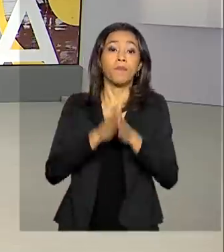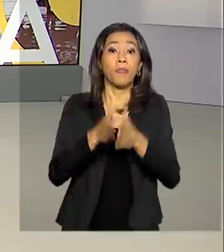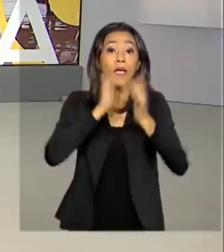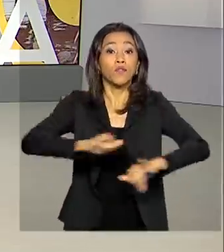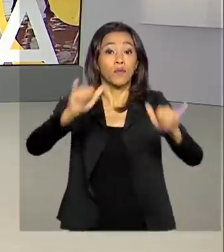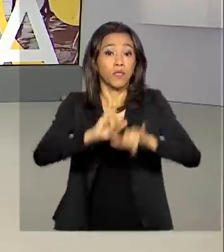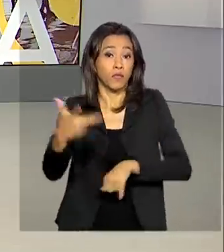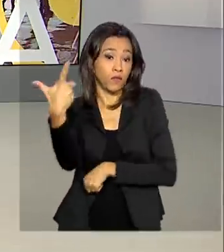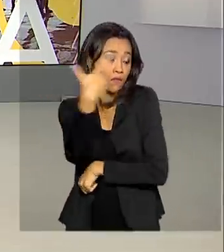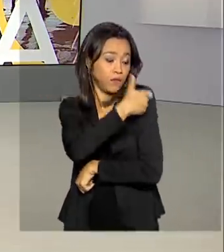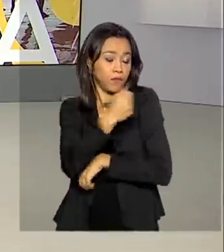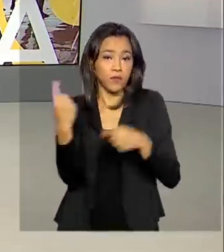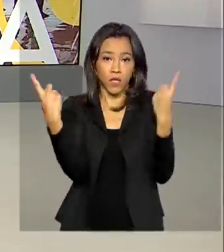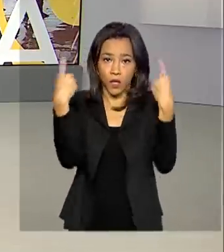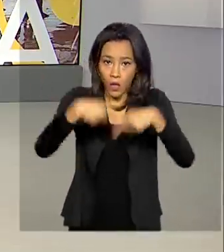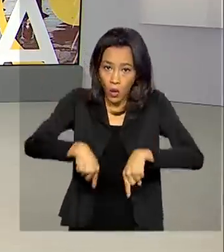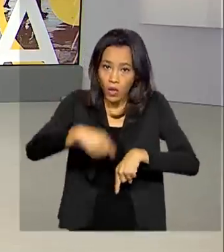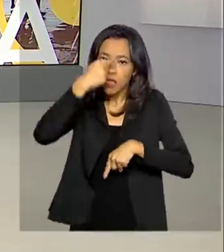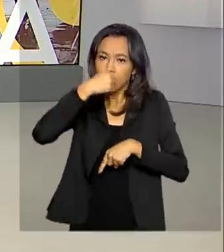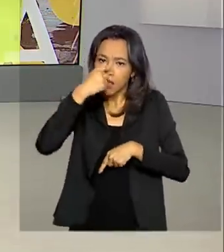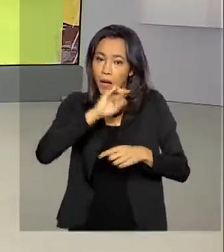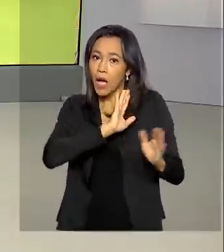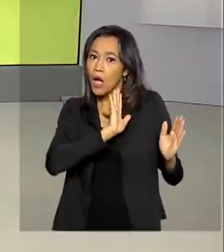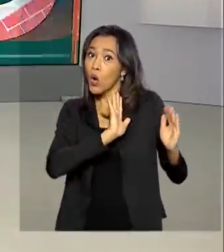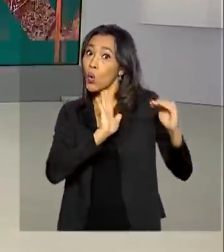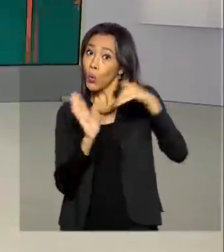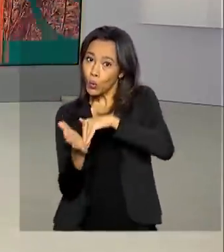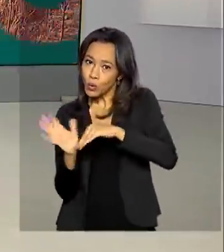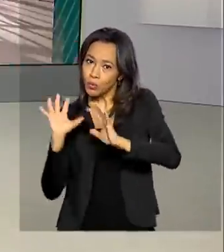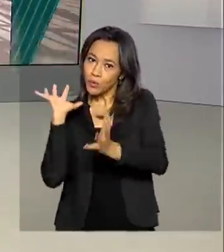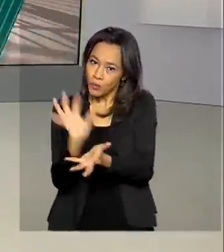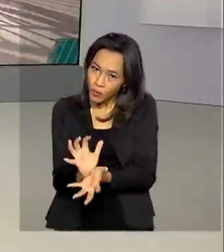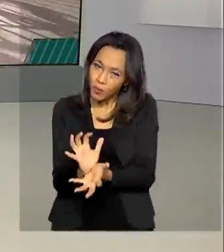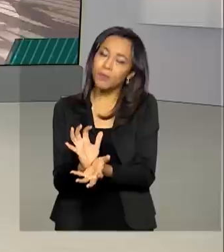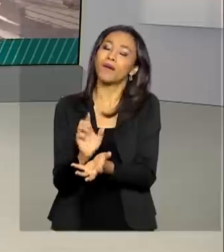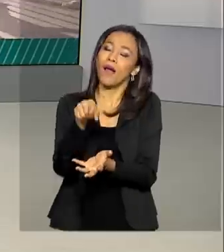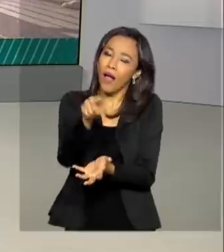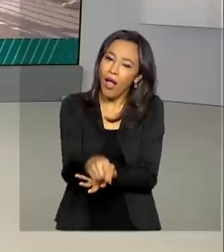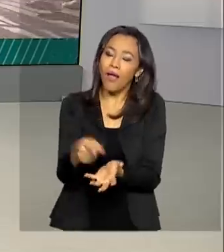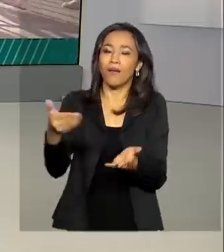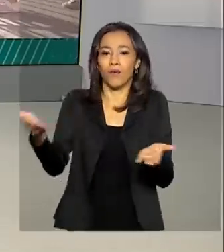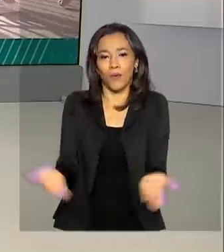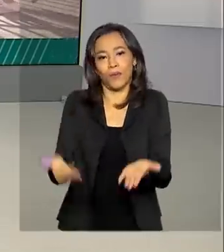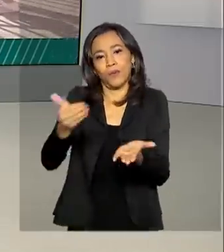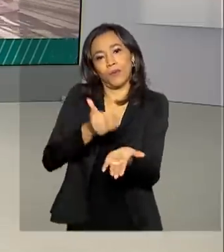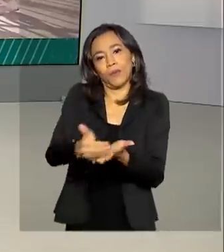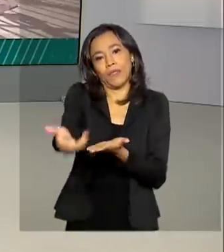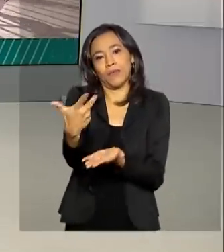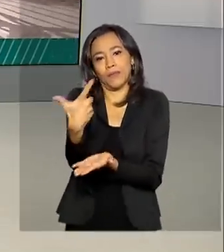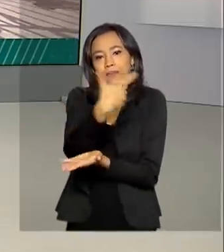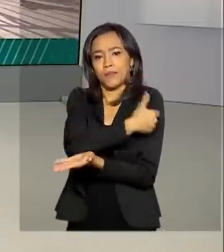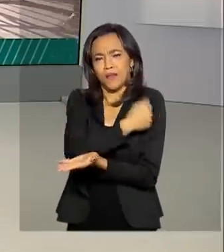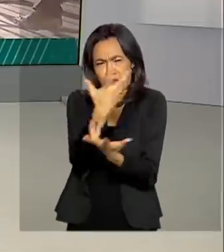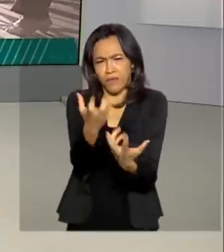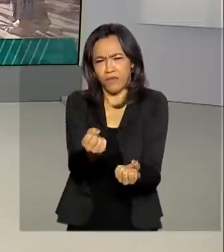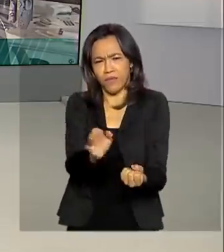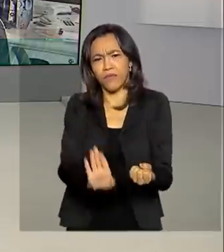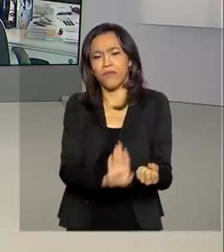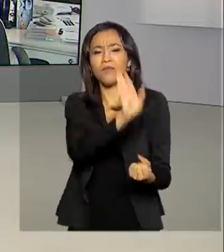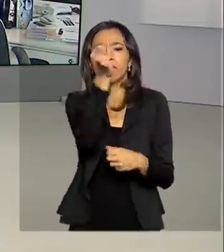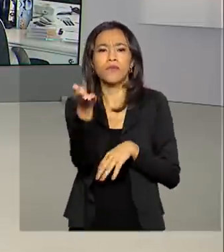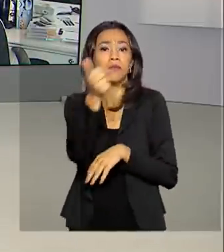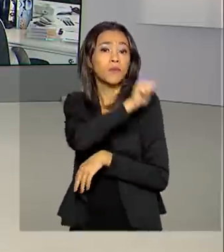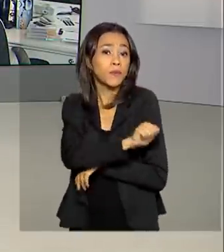vacinação contra a gripe segue na última etapa e mais um grupo começa a ser imunizado a partir de hoje. Vamos ao Rio de Janeiro, o